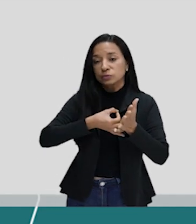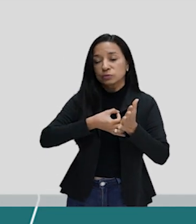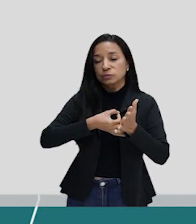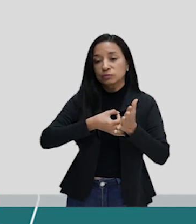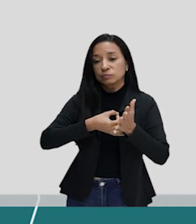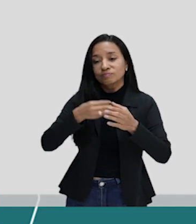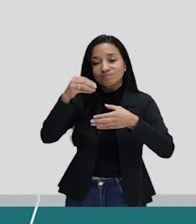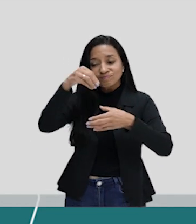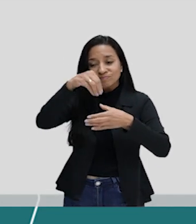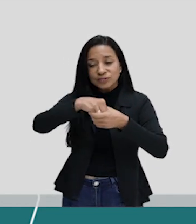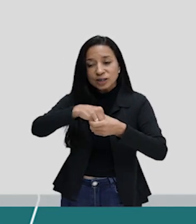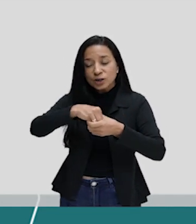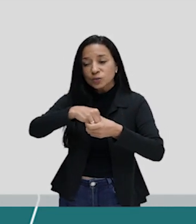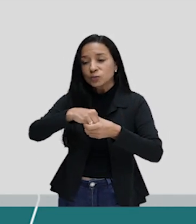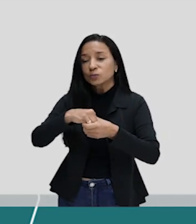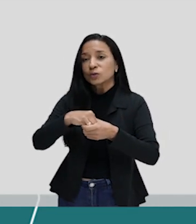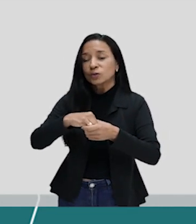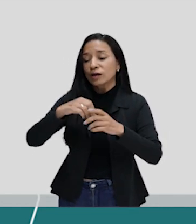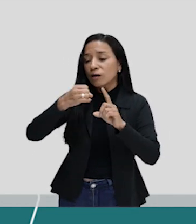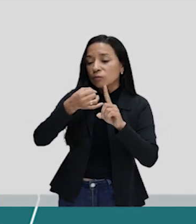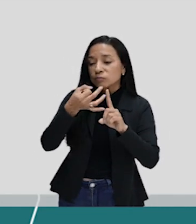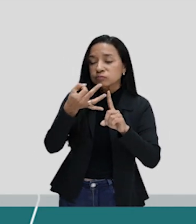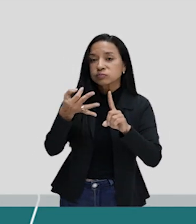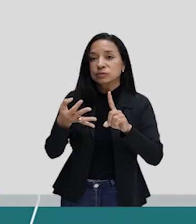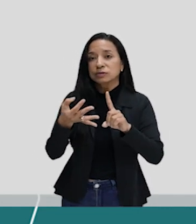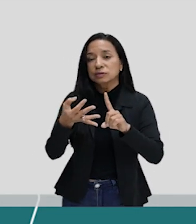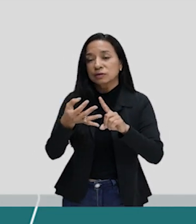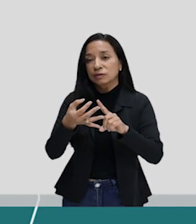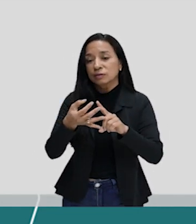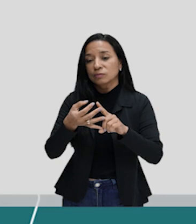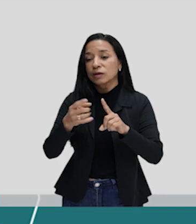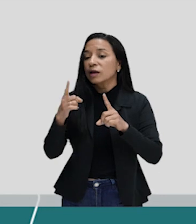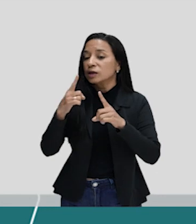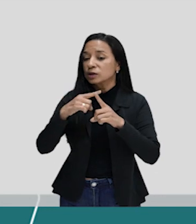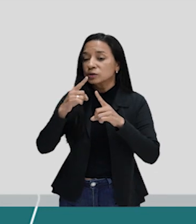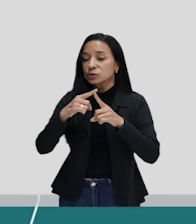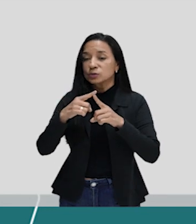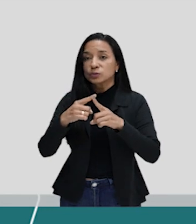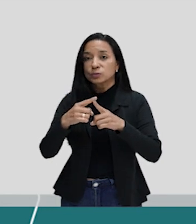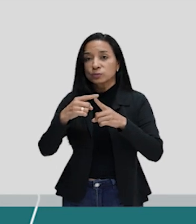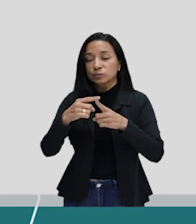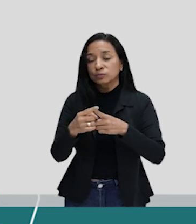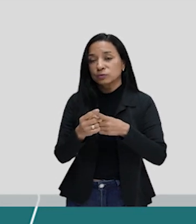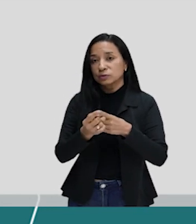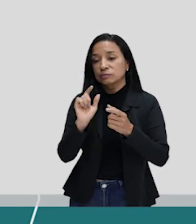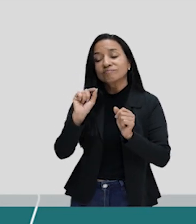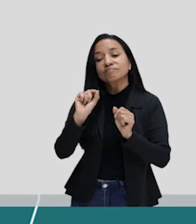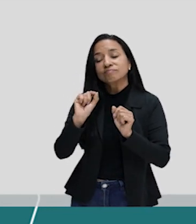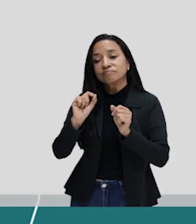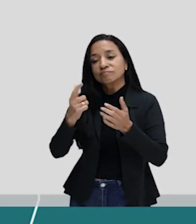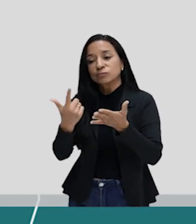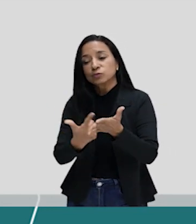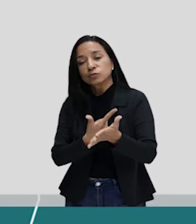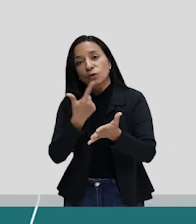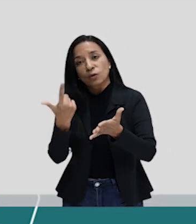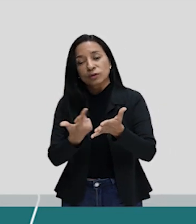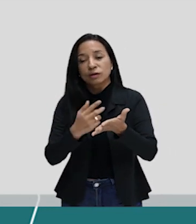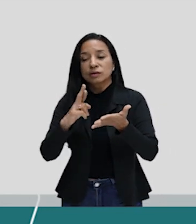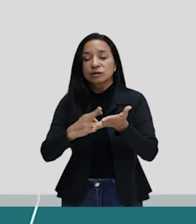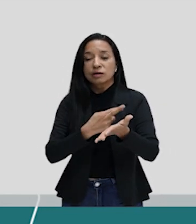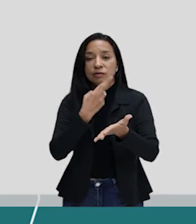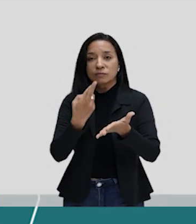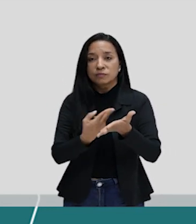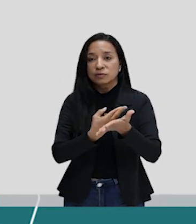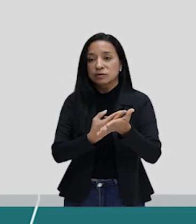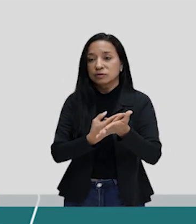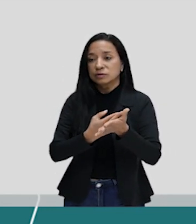Ele é típico de jornais, de revistas, de blogs. Os blogueiros usam muito o artigo